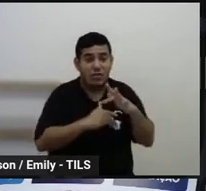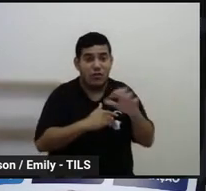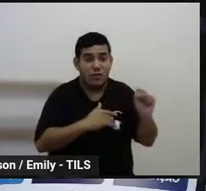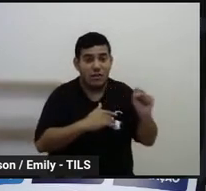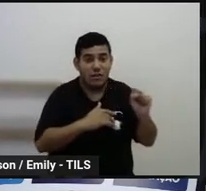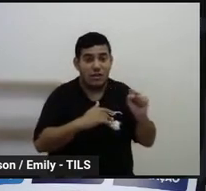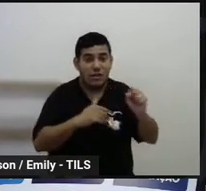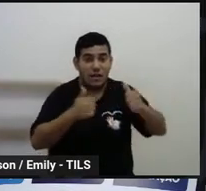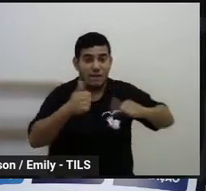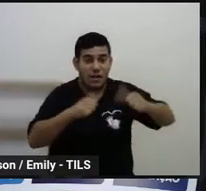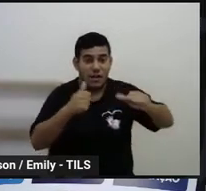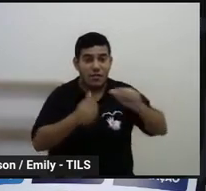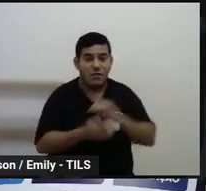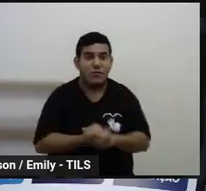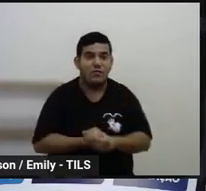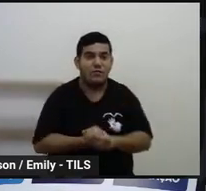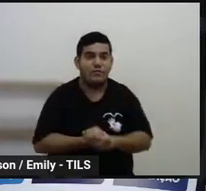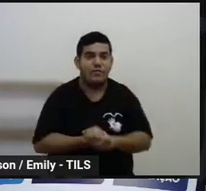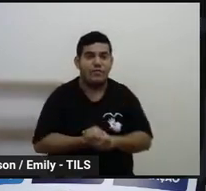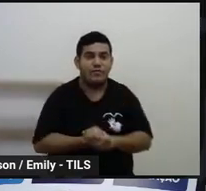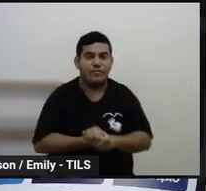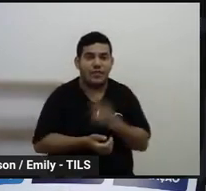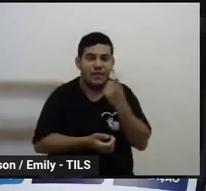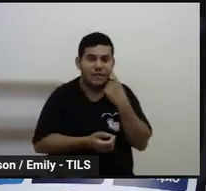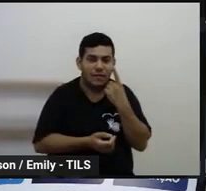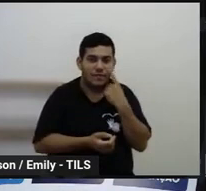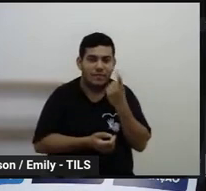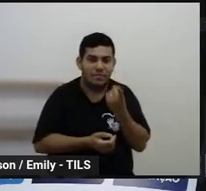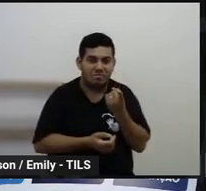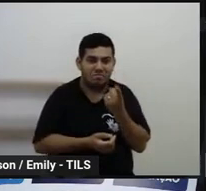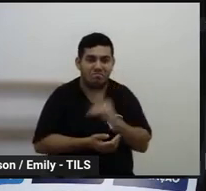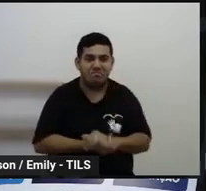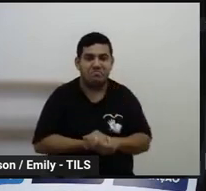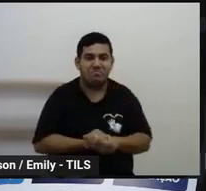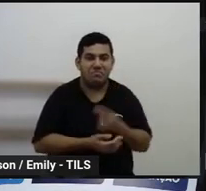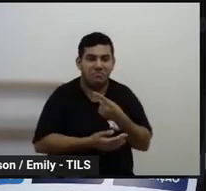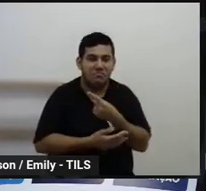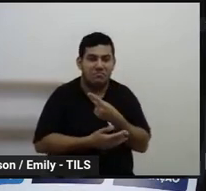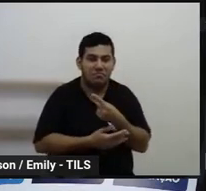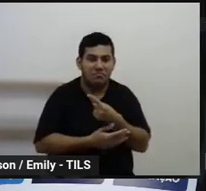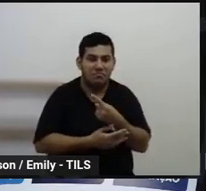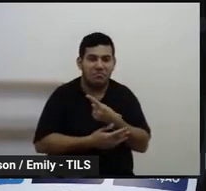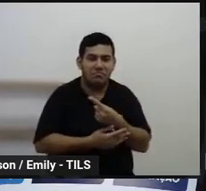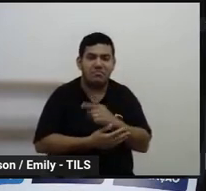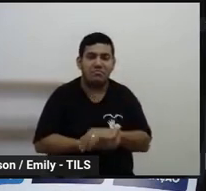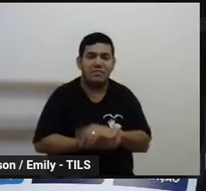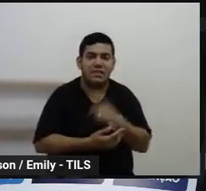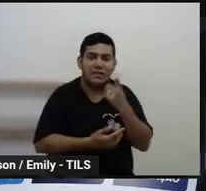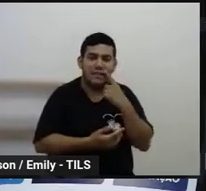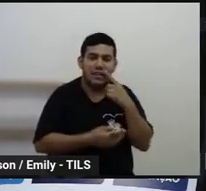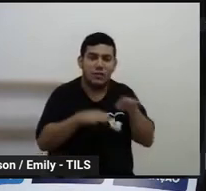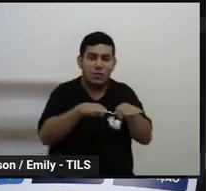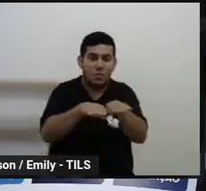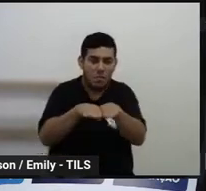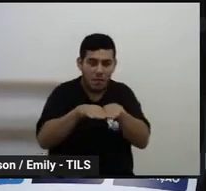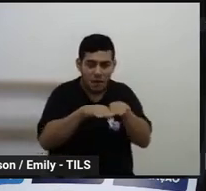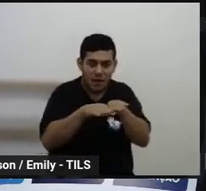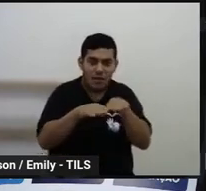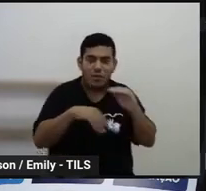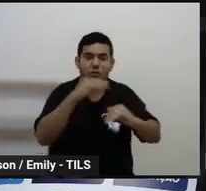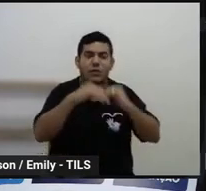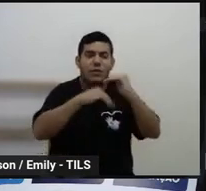nessa avaliação de 2022. Então, a depender do padrão de desempenho